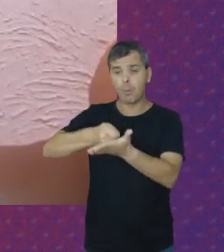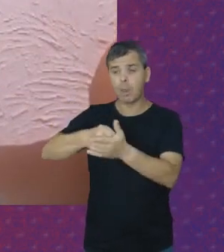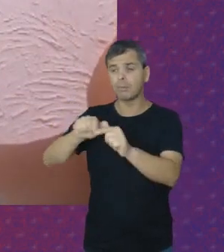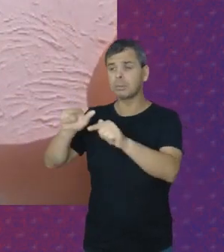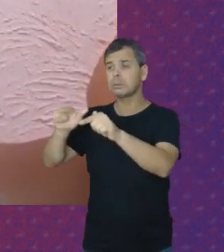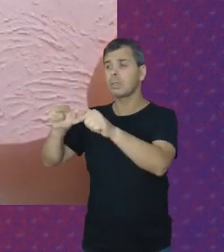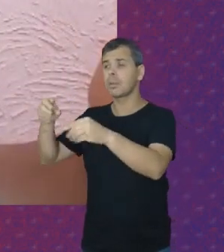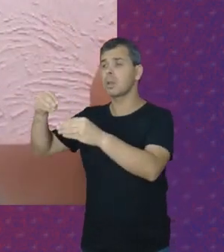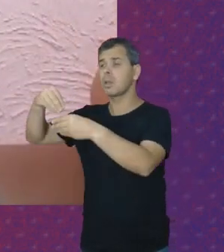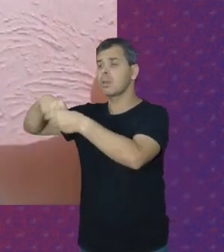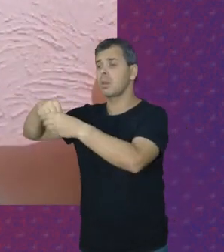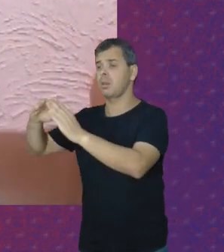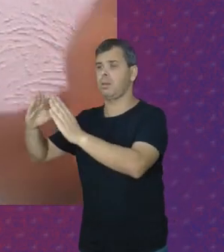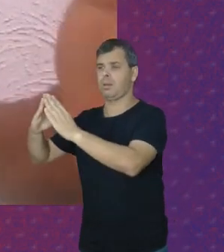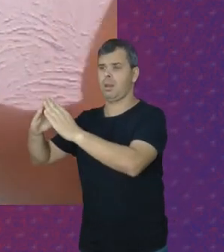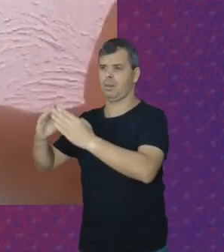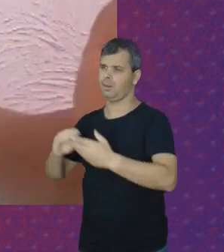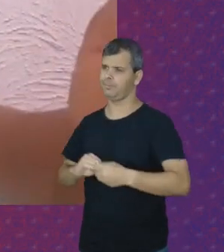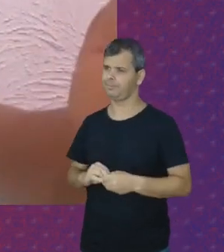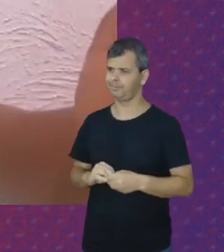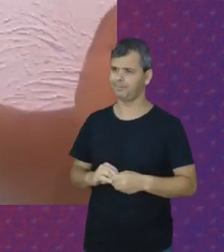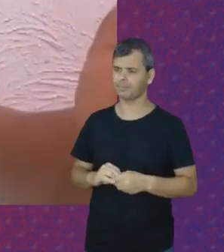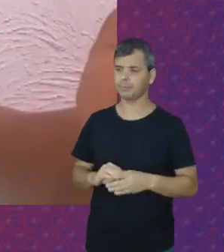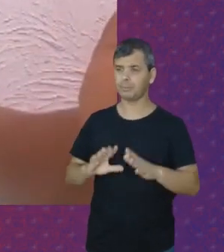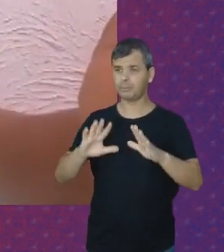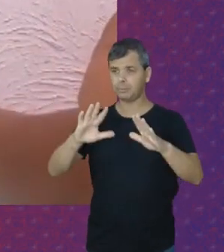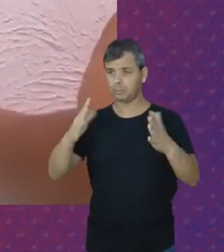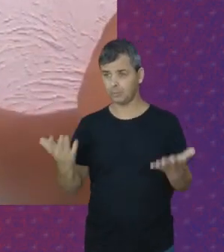trabalhar Dentro da casa De uma casa Então